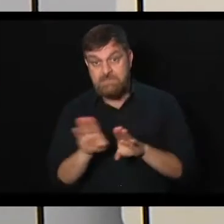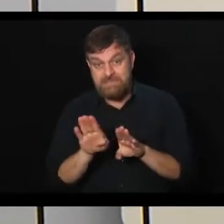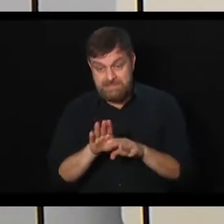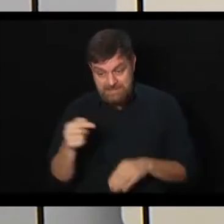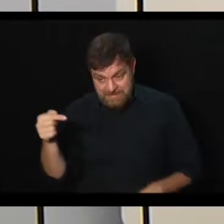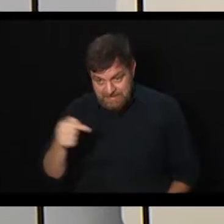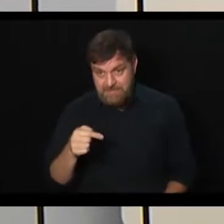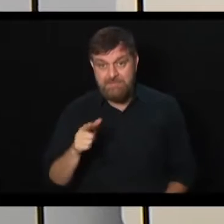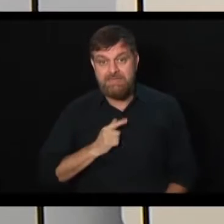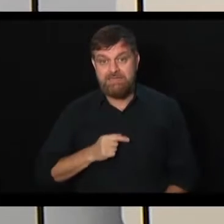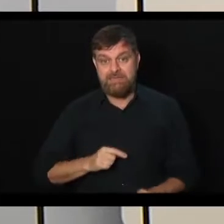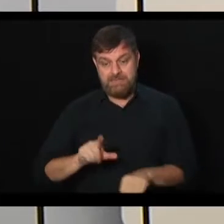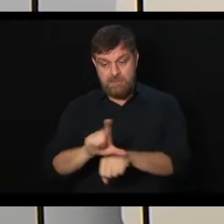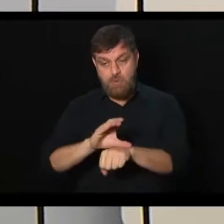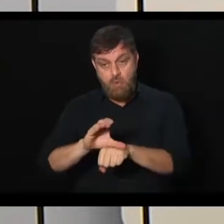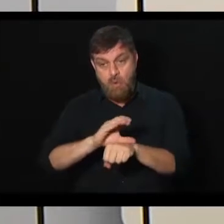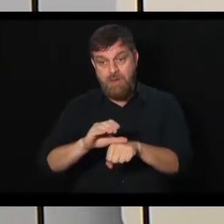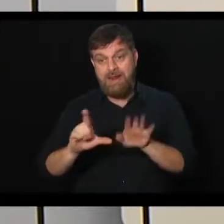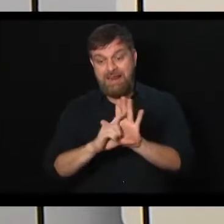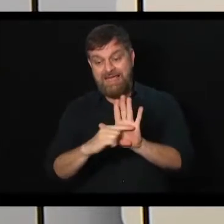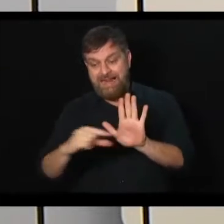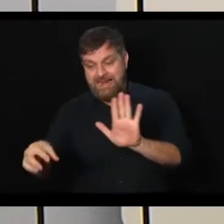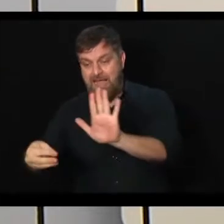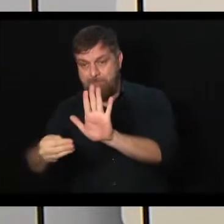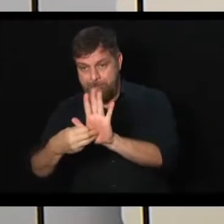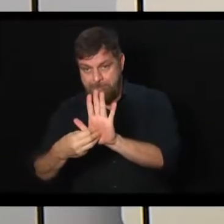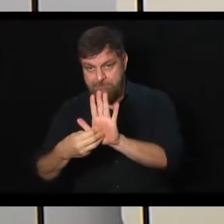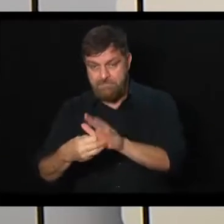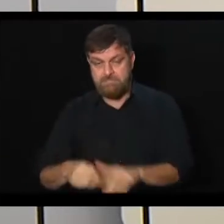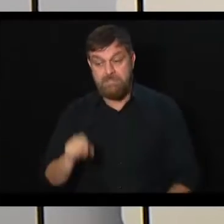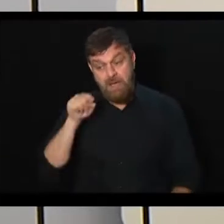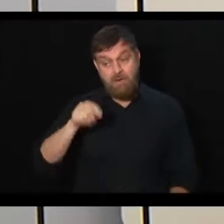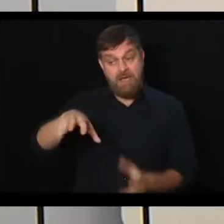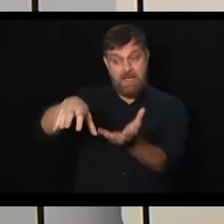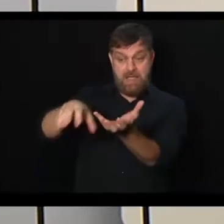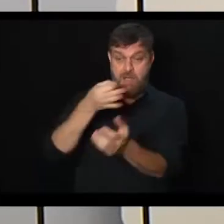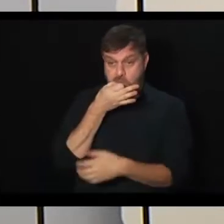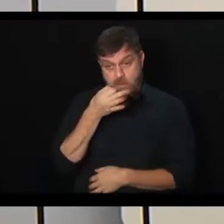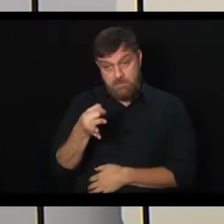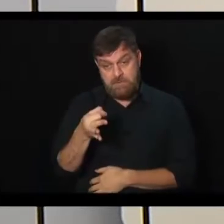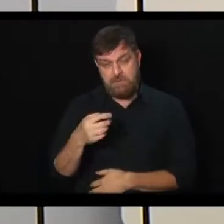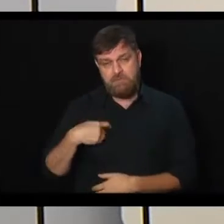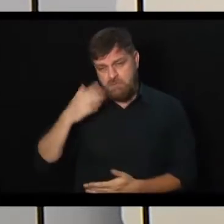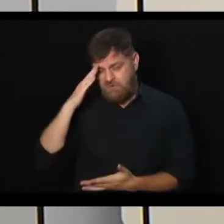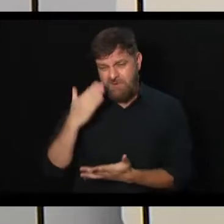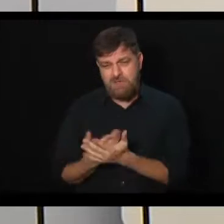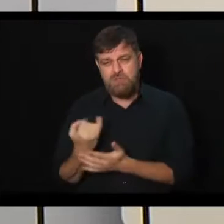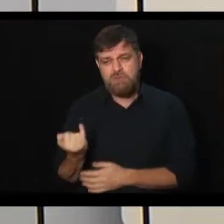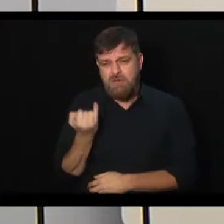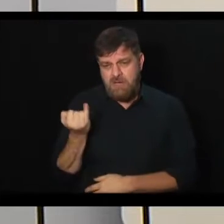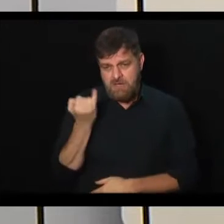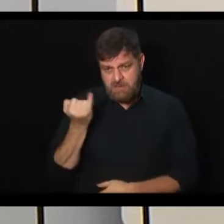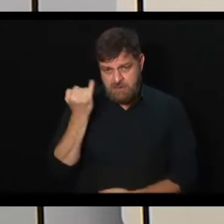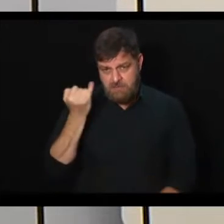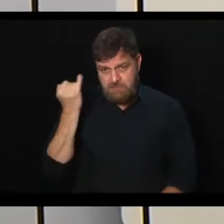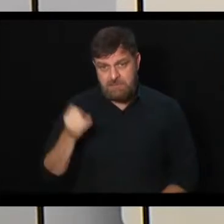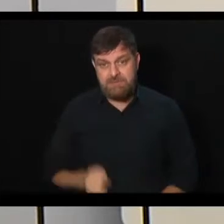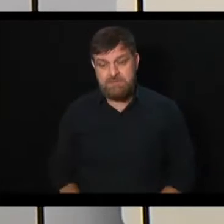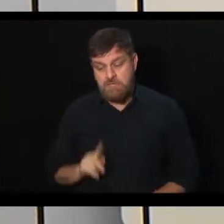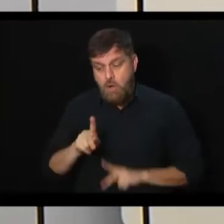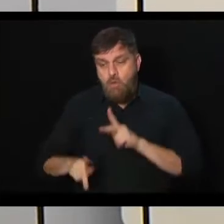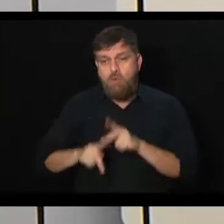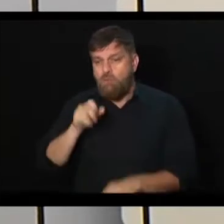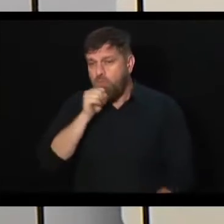voltar por meio dessa PEC paralela. É isso que se tem dito. Agora, eu acredito que é importante comentar esse argumento do envelhecimento da